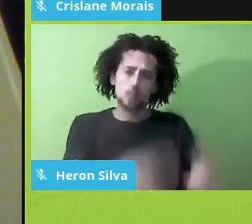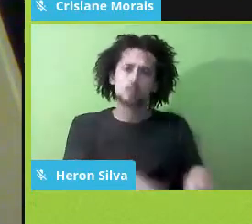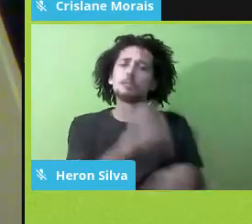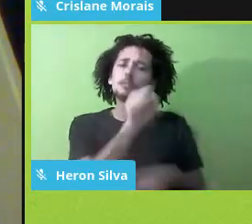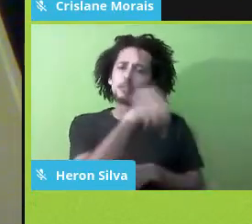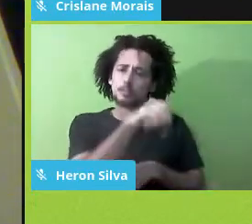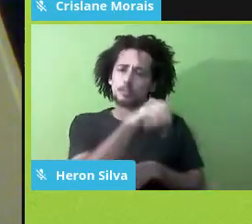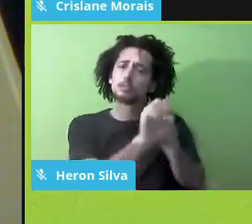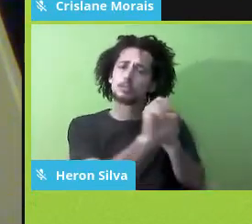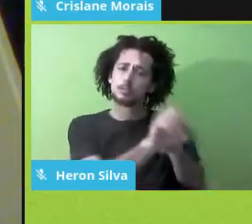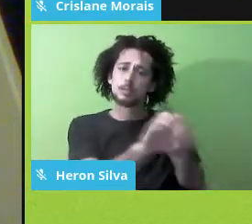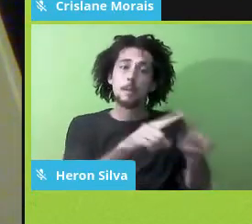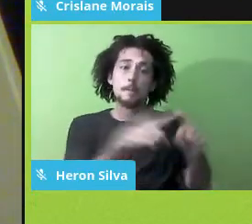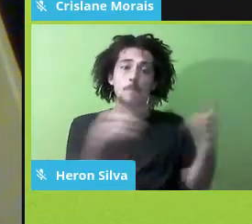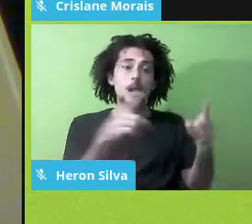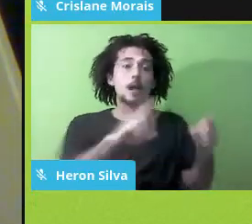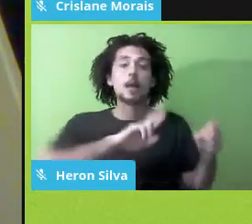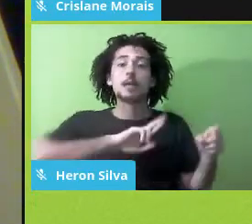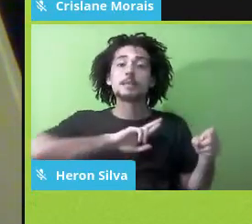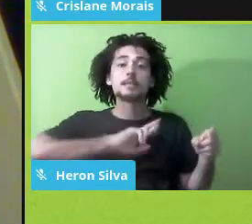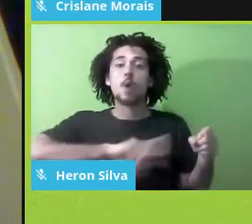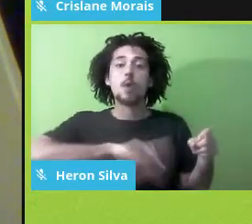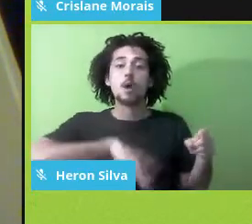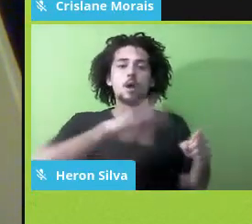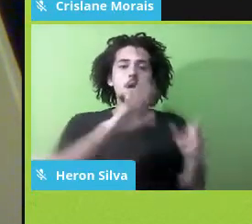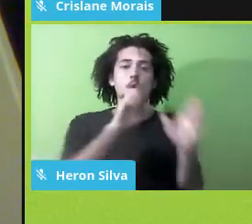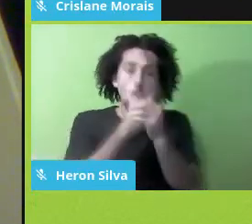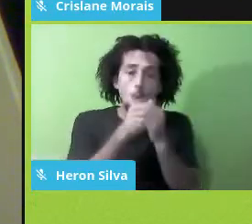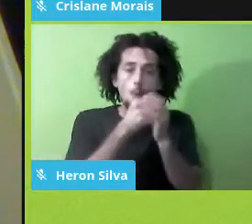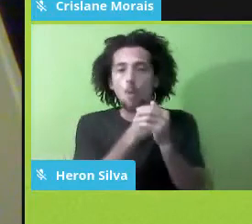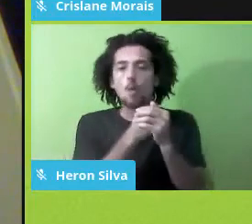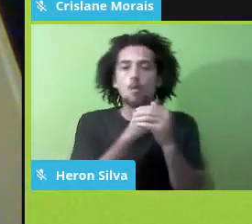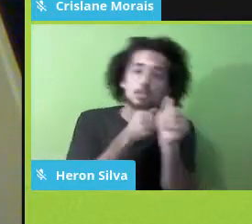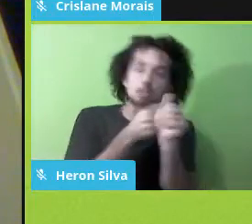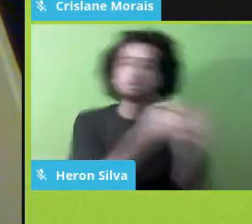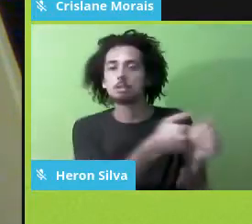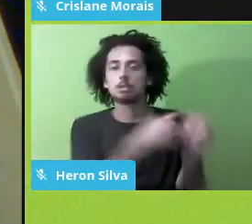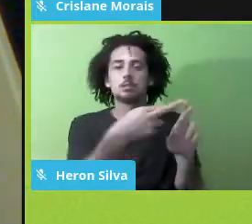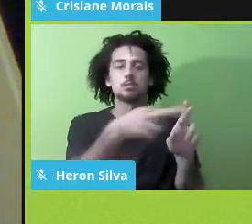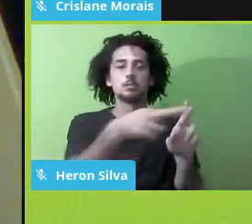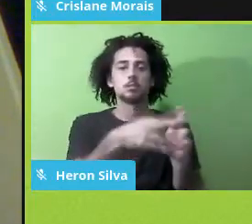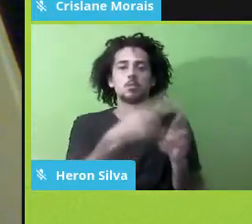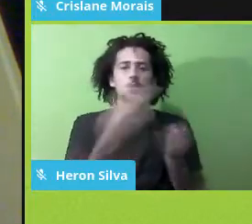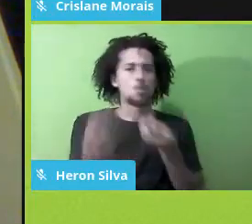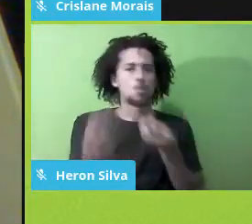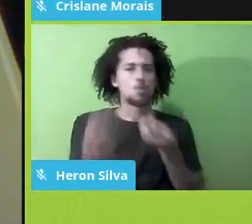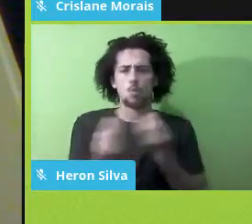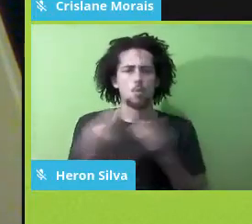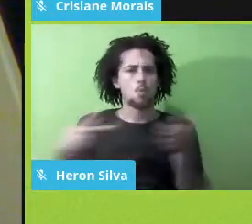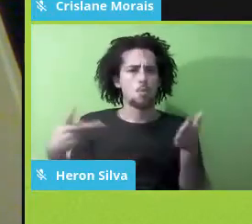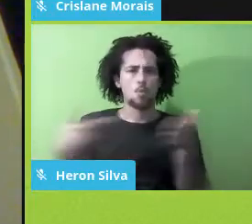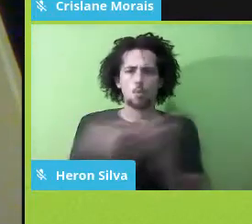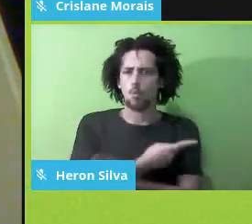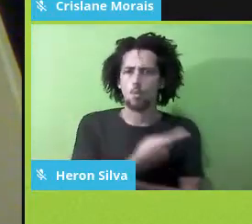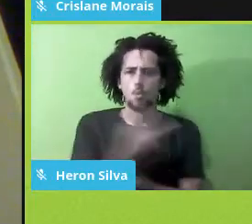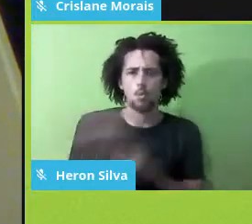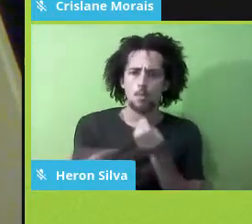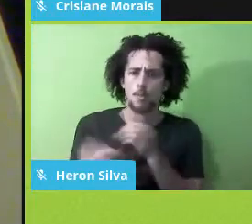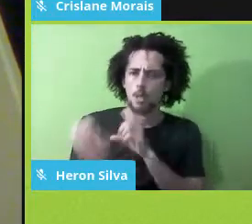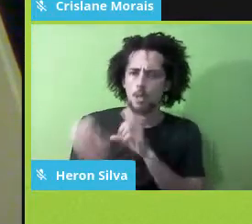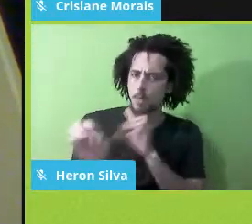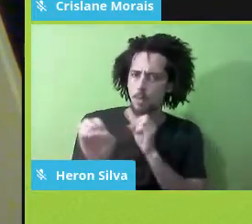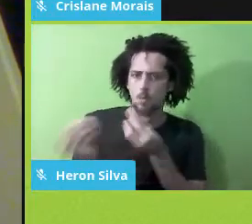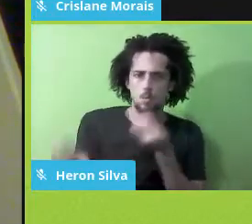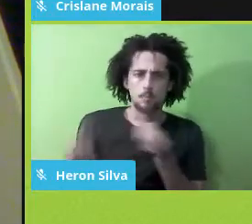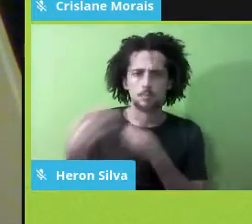natureza confeccional. E eu confesso a vocês que eu não sei como isso se dá na prática. Como é que você pega